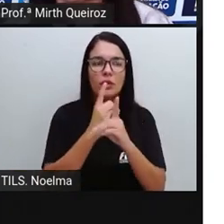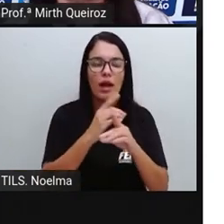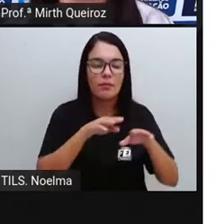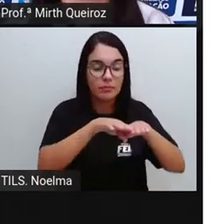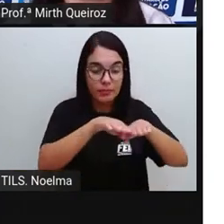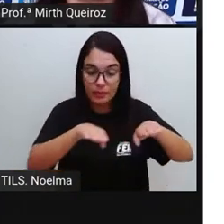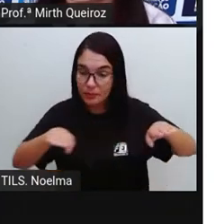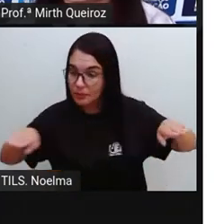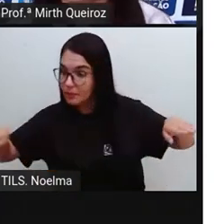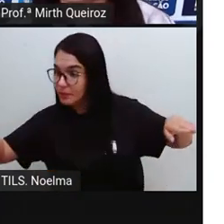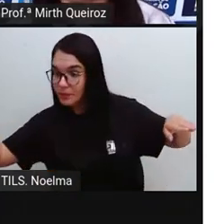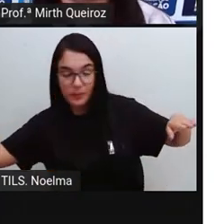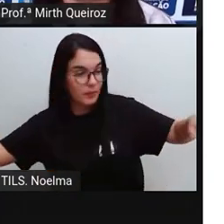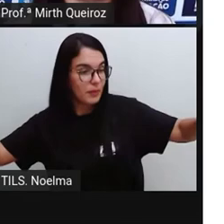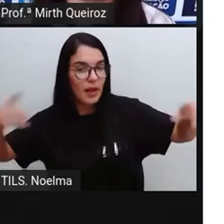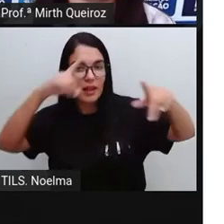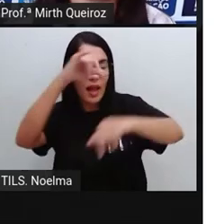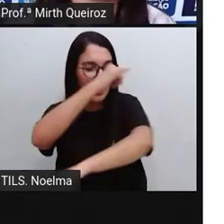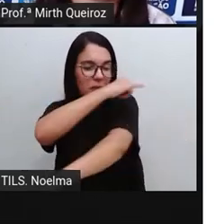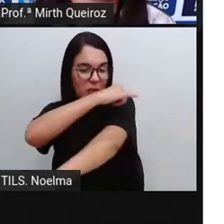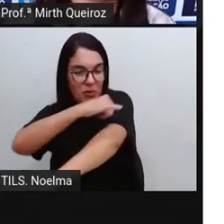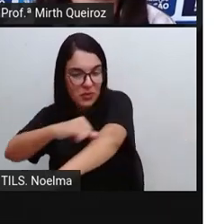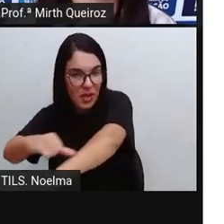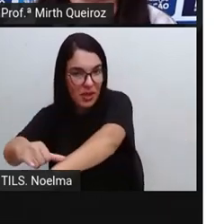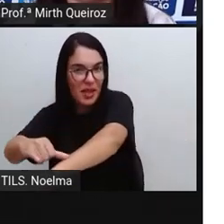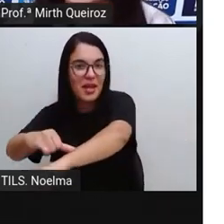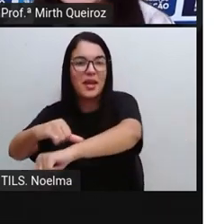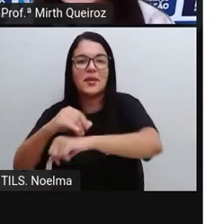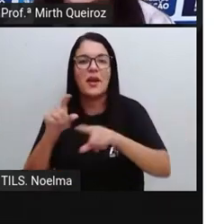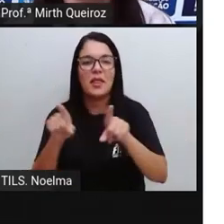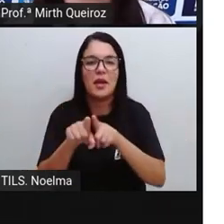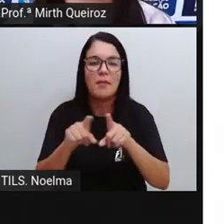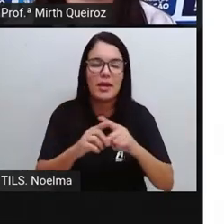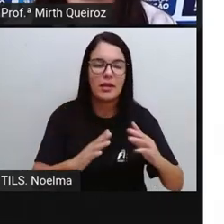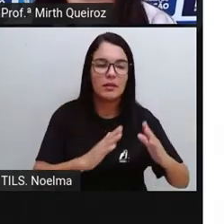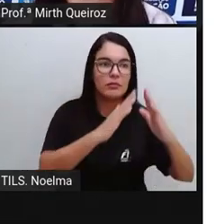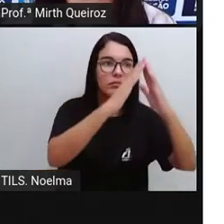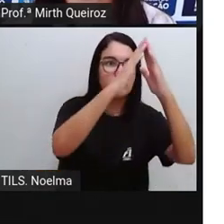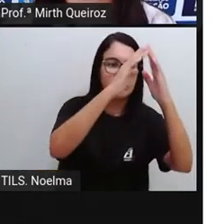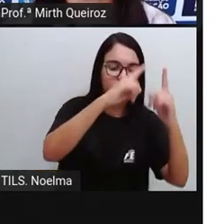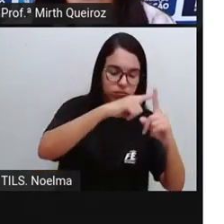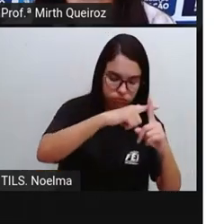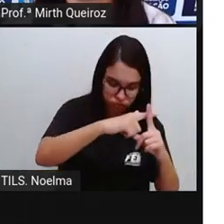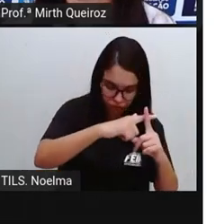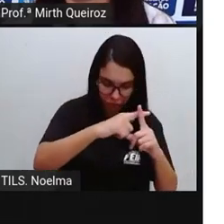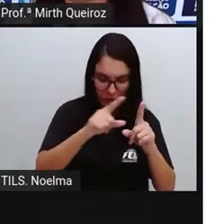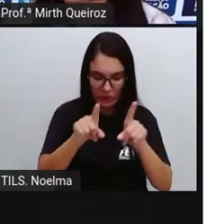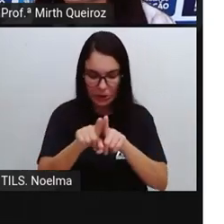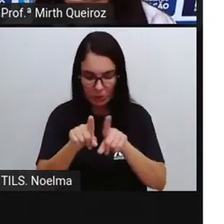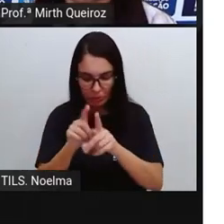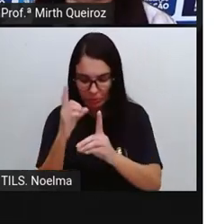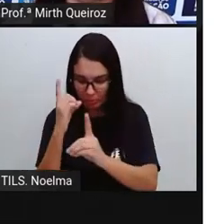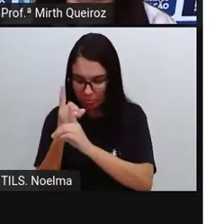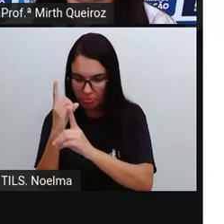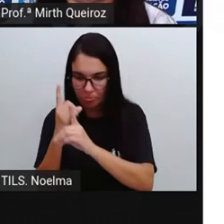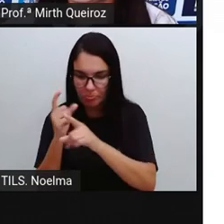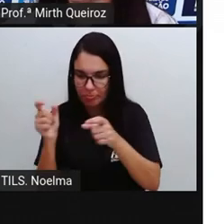nos calçadões, né? Como a gente viu lá em Copacabana, né? Nas capelas, a gente encontra mosaico também